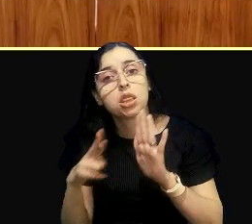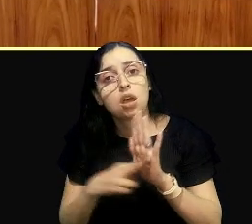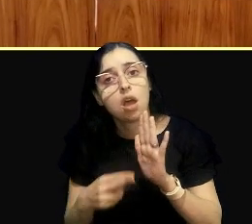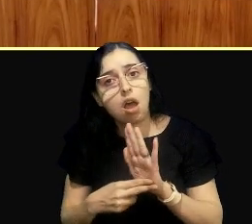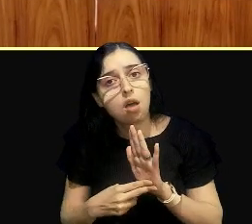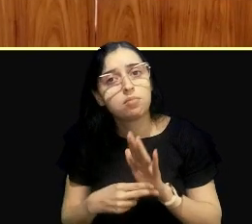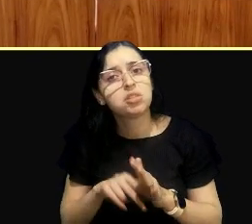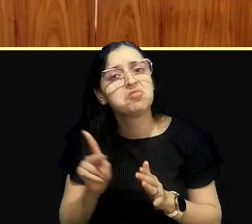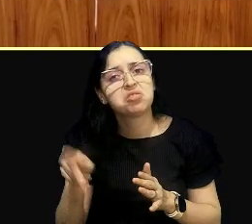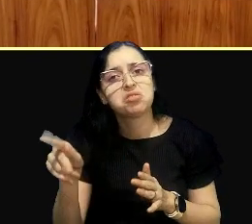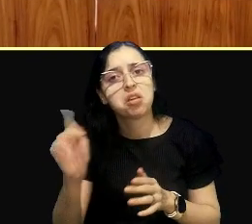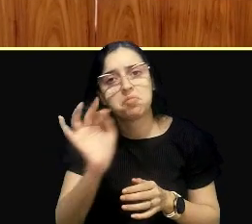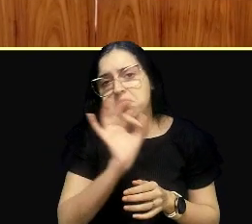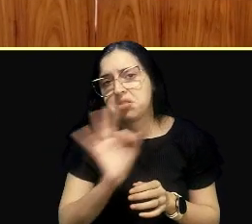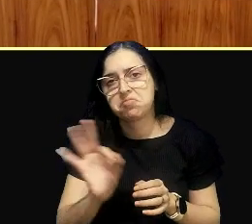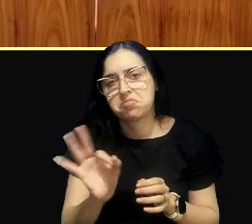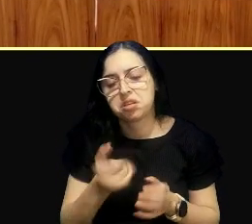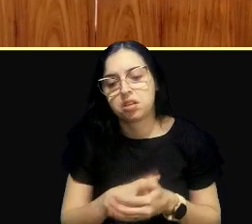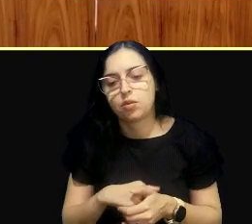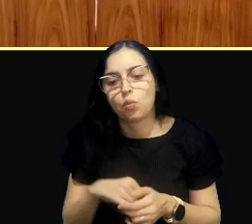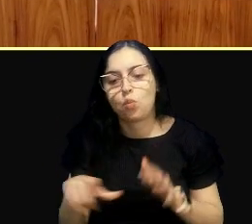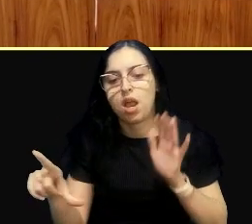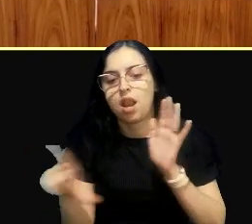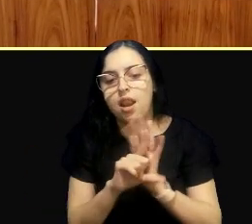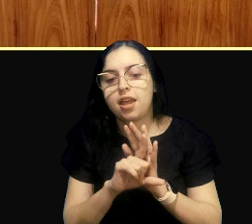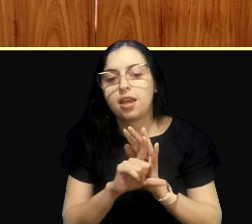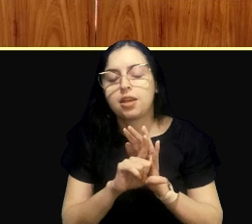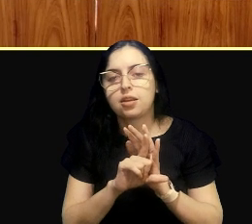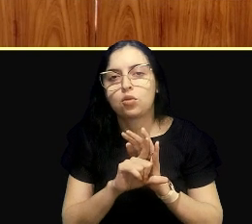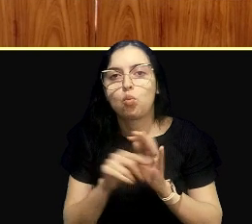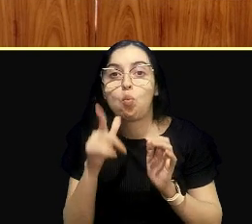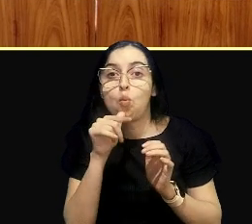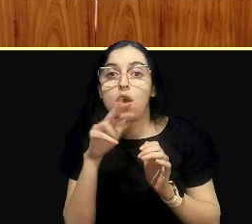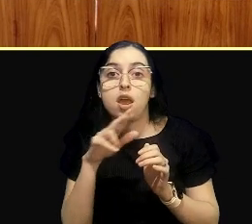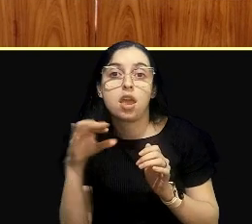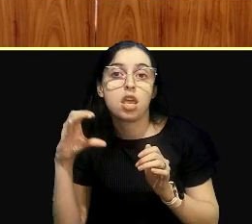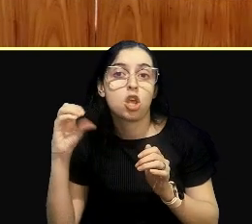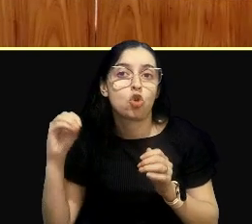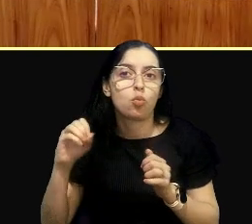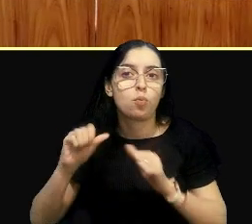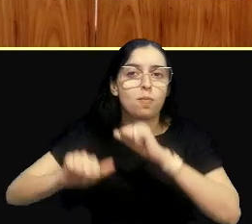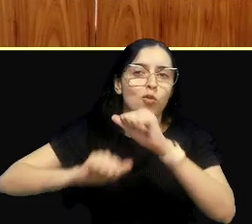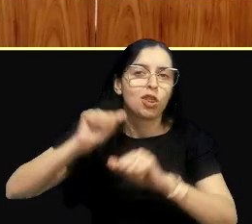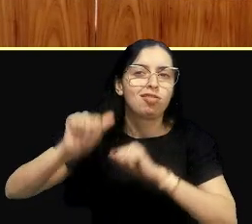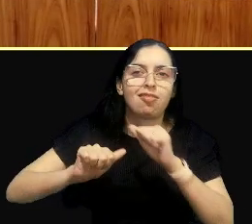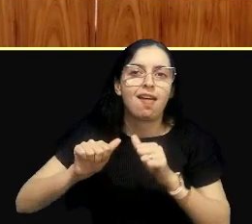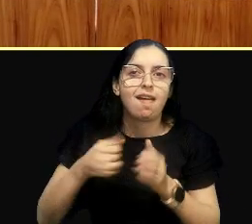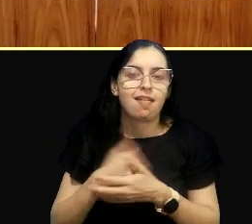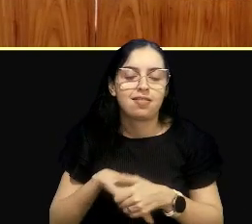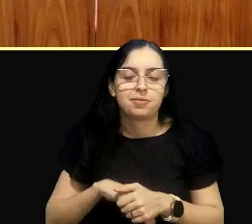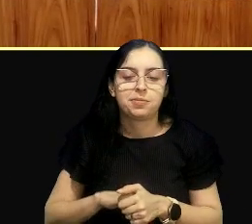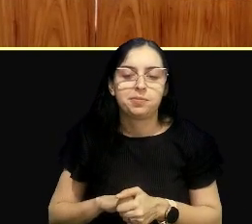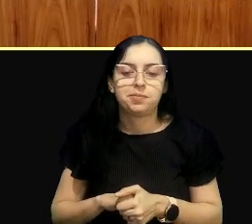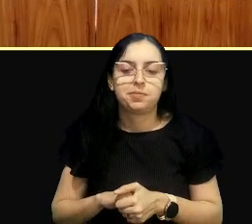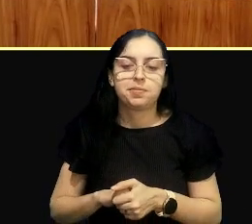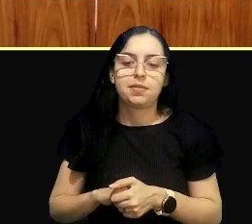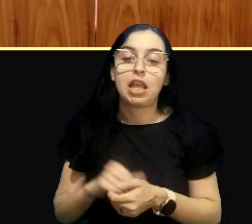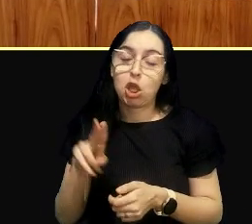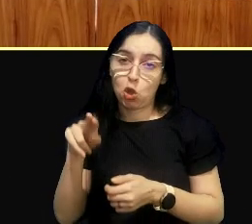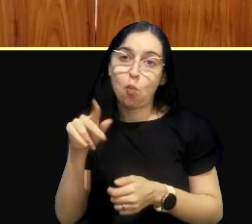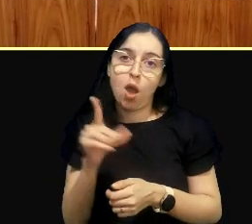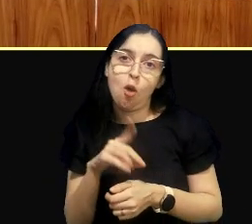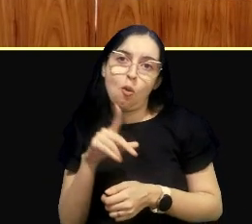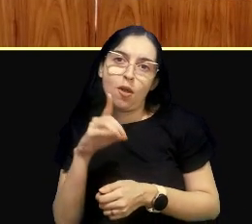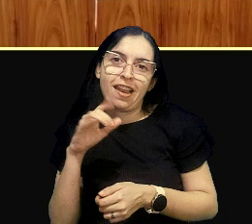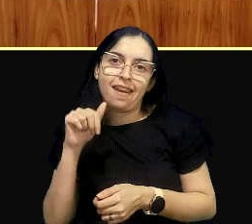manter sempre ali, não tem nenhuma lei dizendo que o rio tem que ser ambicioso, como o professor da viceria se fosse o rio, né, ele